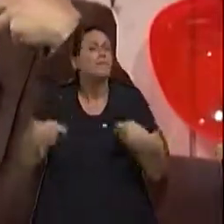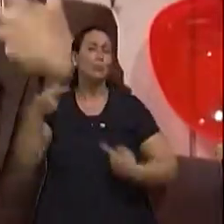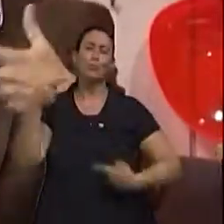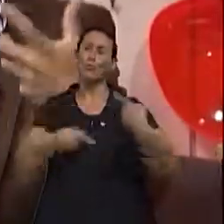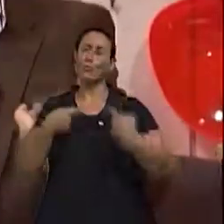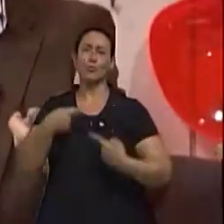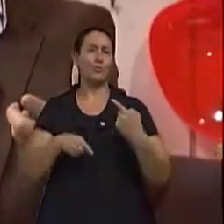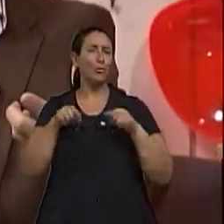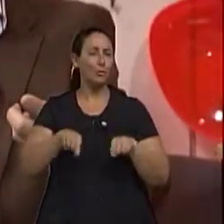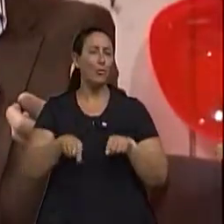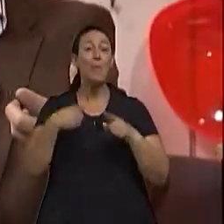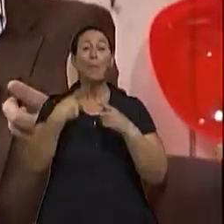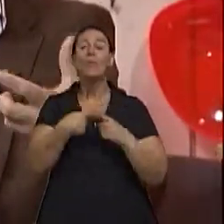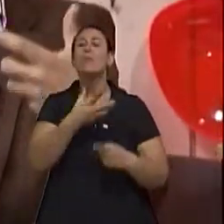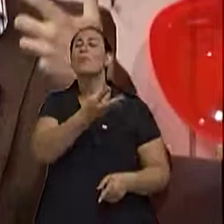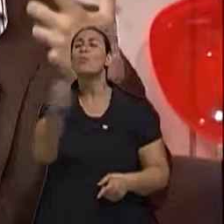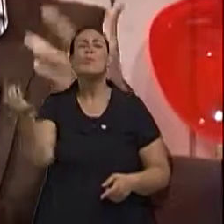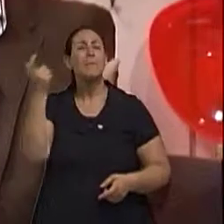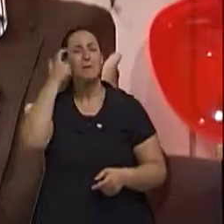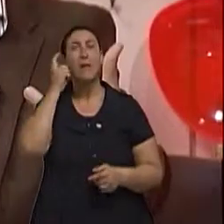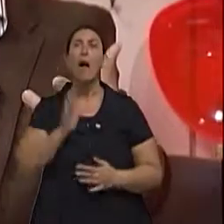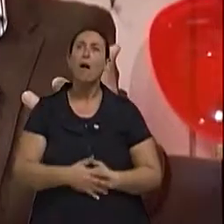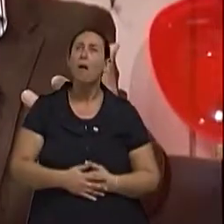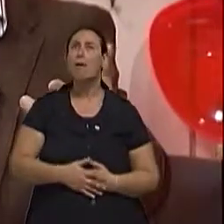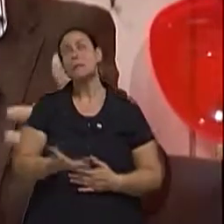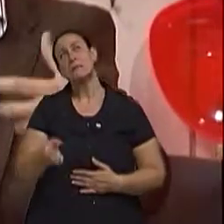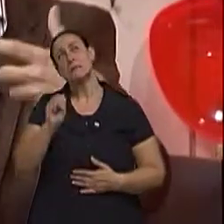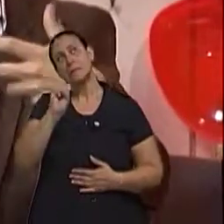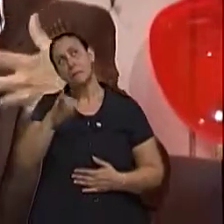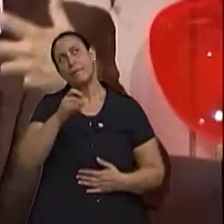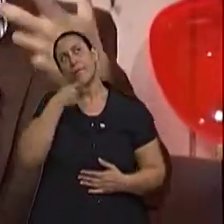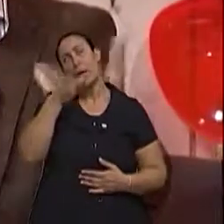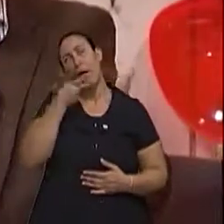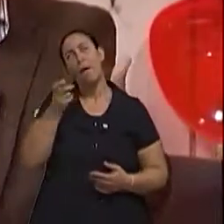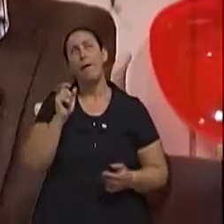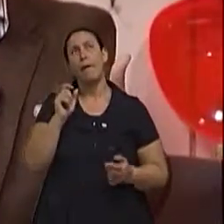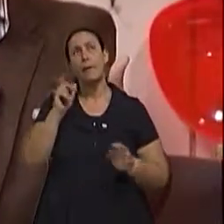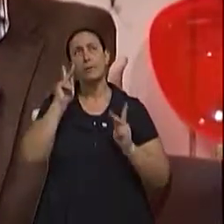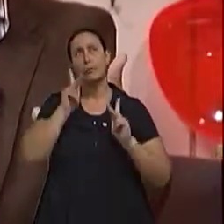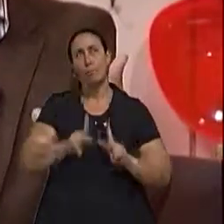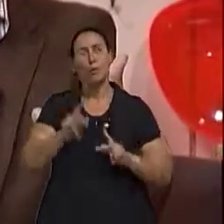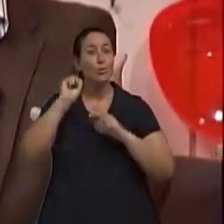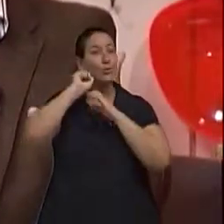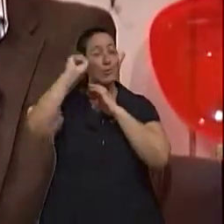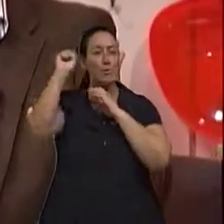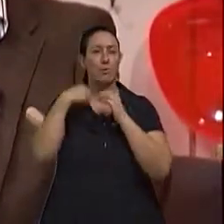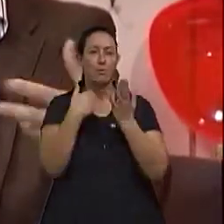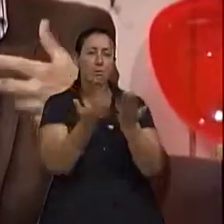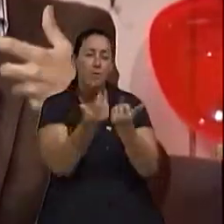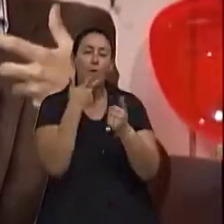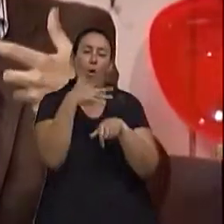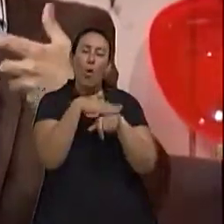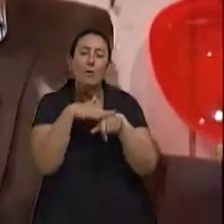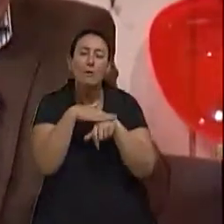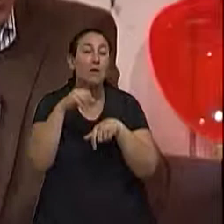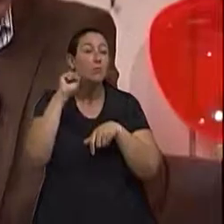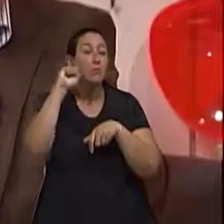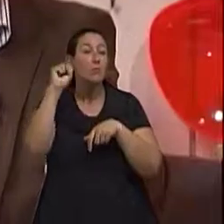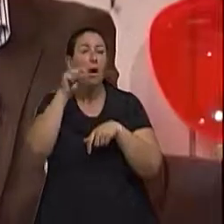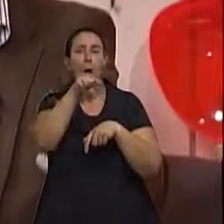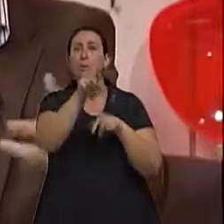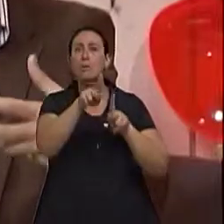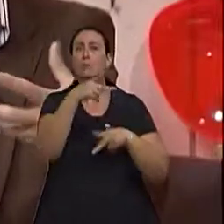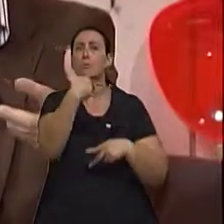uma falsa ideia de que se a gente falar com uma pessoa sobre suicídio, isso pode levar ela a fazer